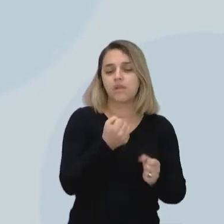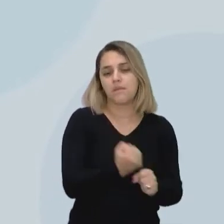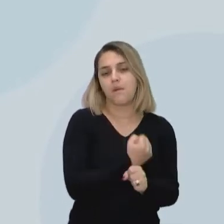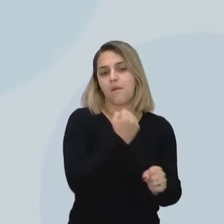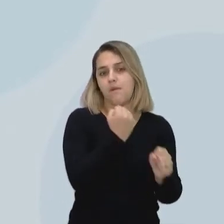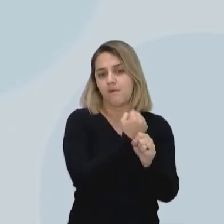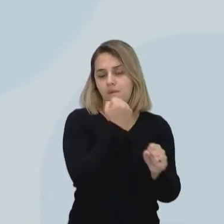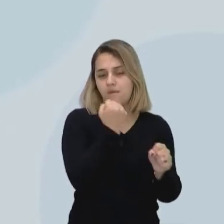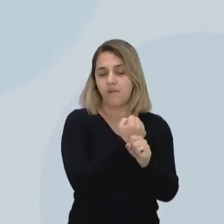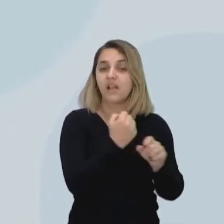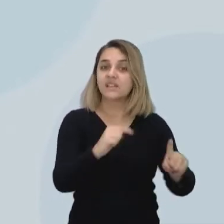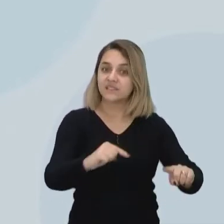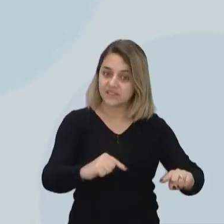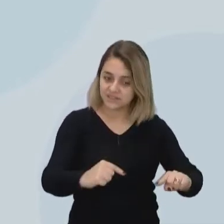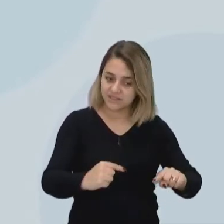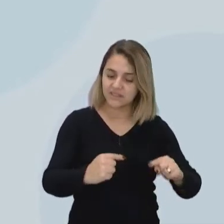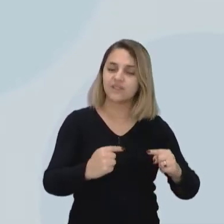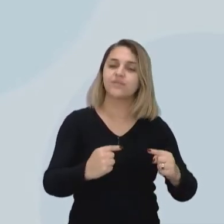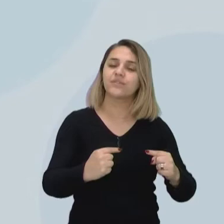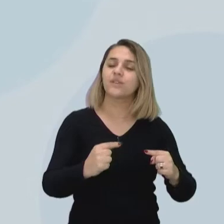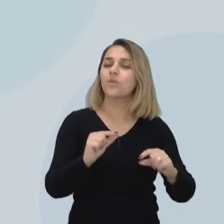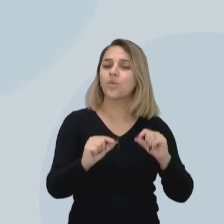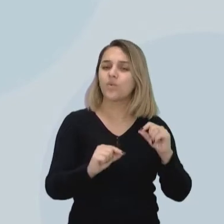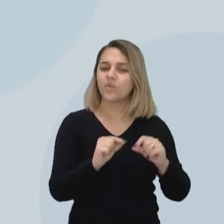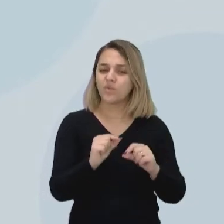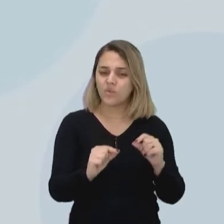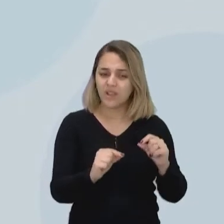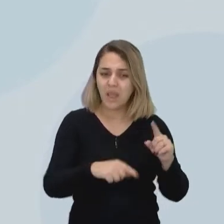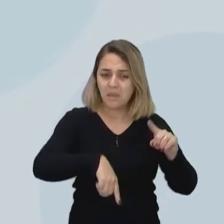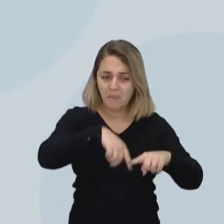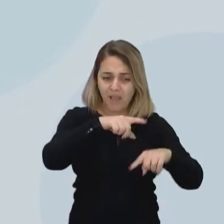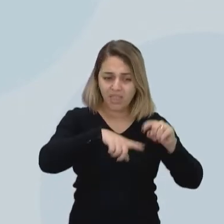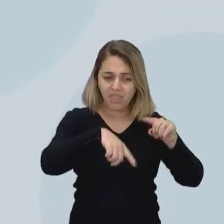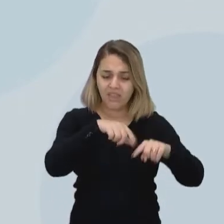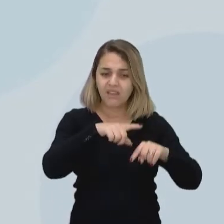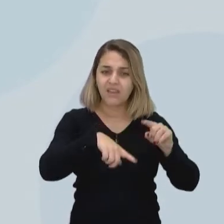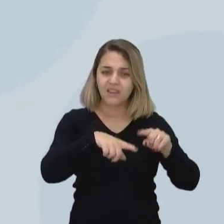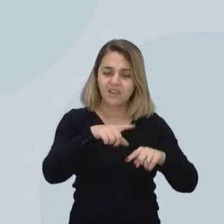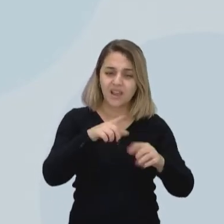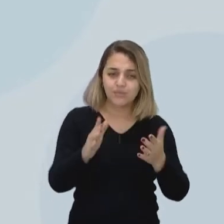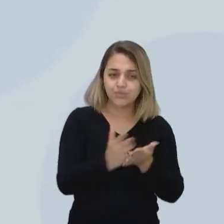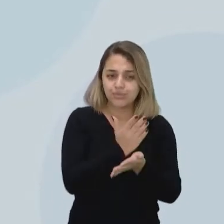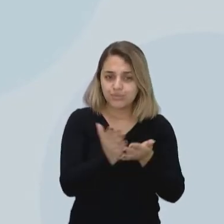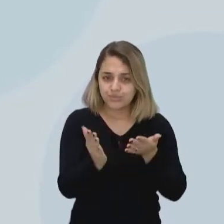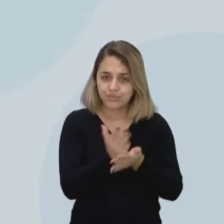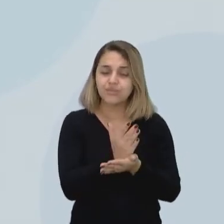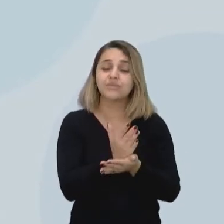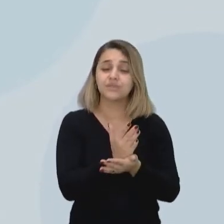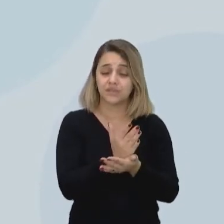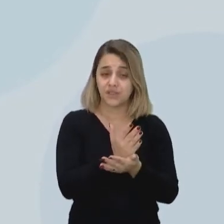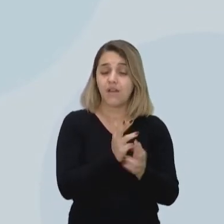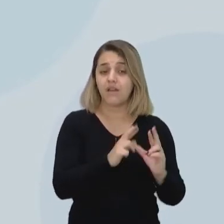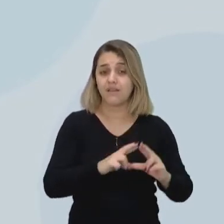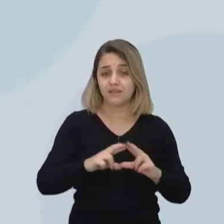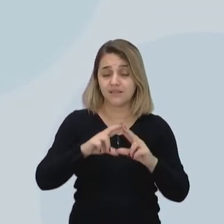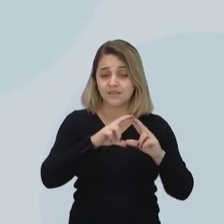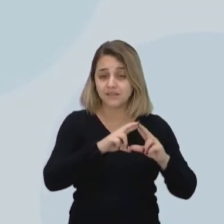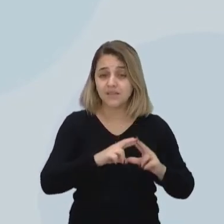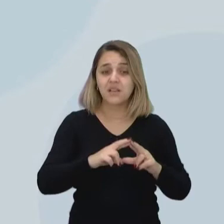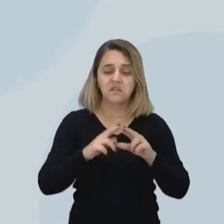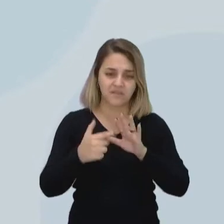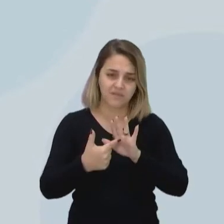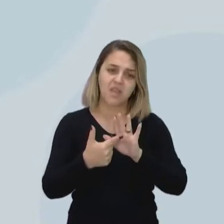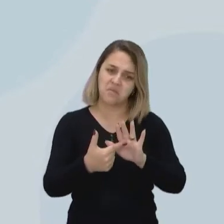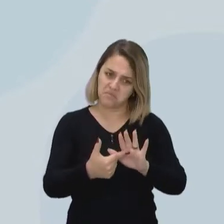um desafio à questão da seleção de materiais. É um grande obstáculo, né? Conforme a gente registrou lá, É um grande